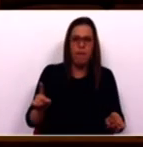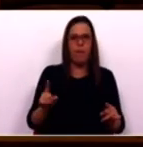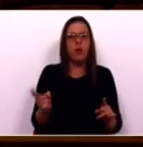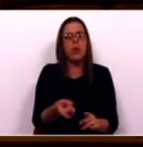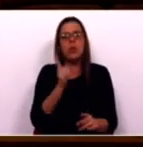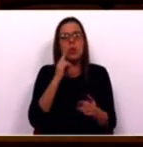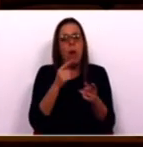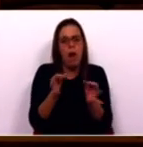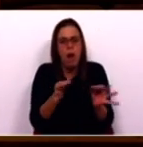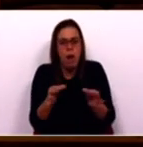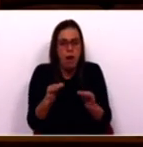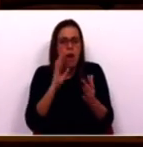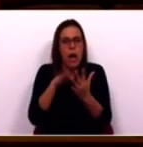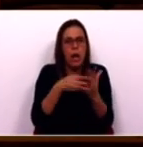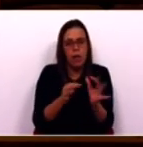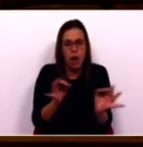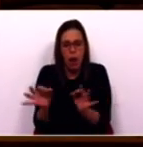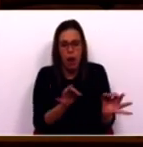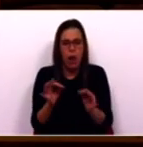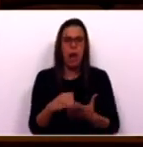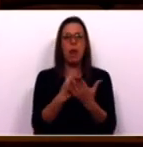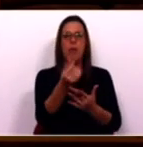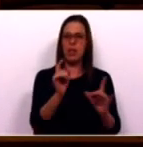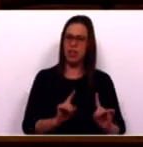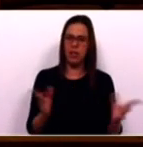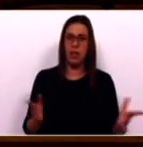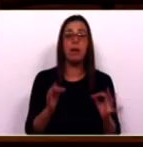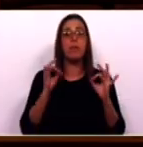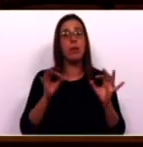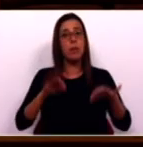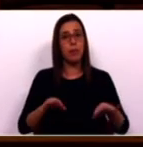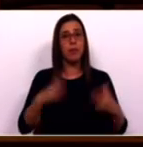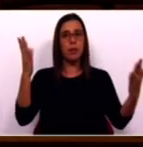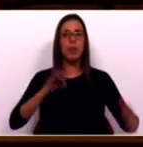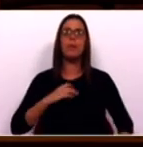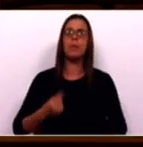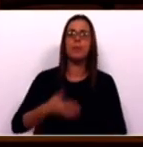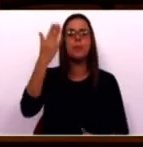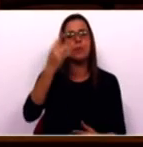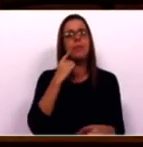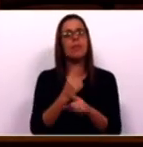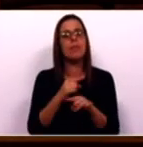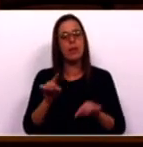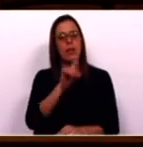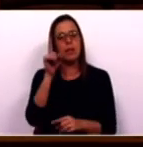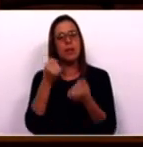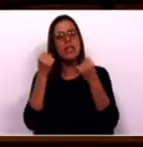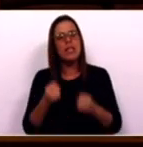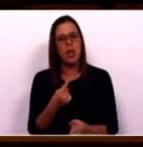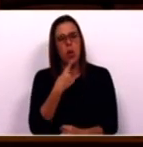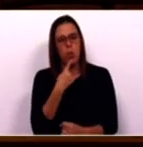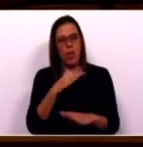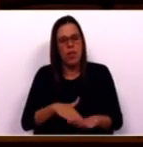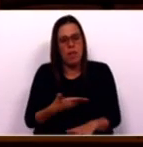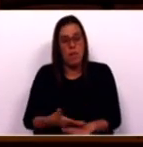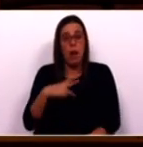e não o reajustamento de calendários para apoios financeiros. Mesmo para terminar, Sr. Presidente, relativamente a esta questão da seca severa